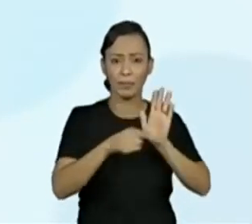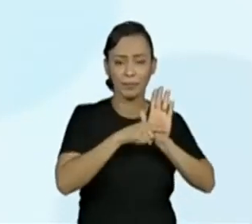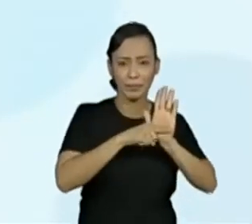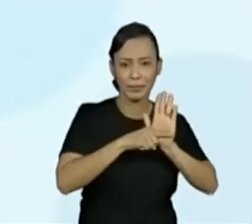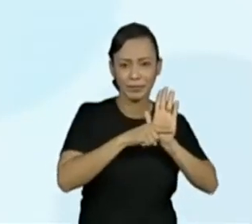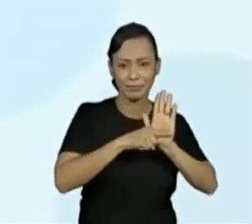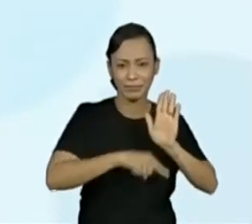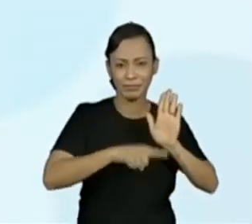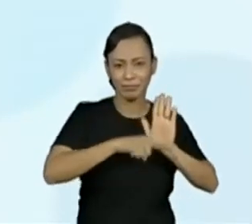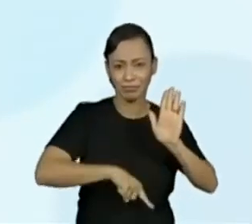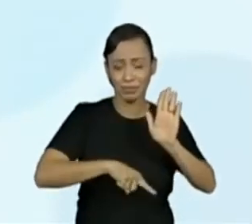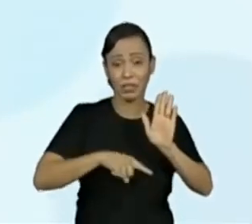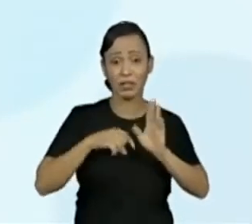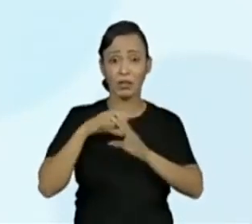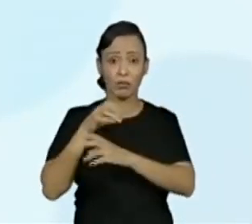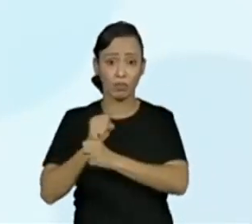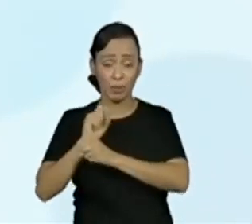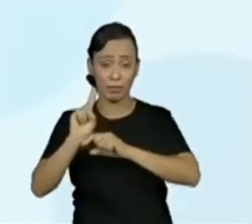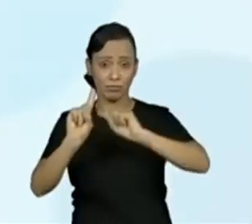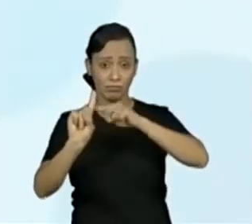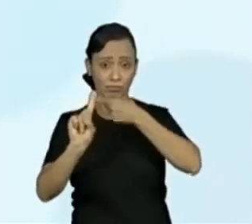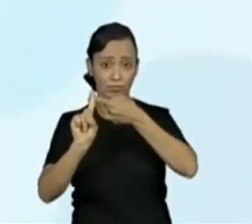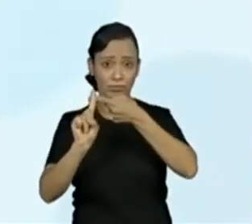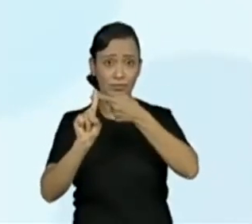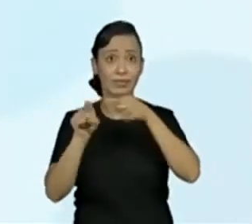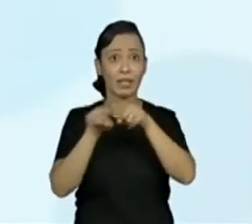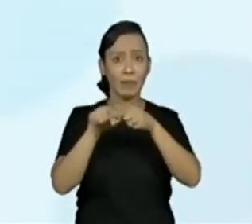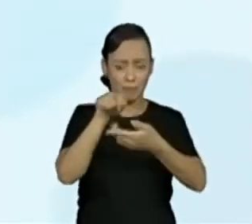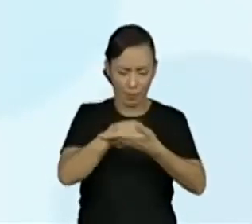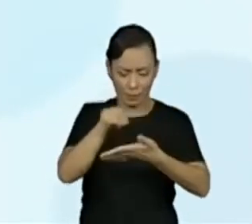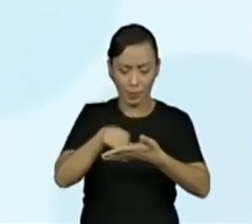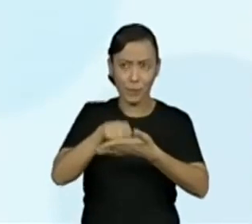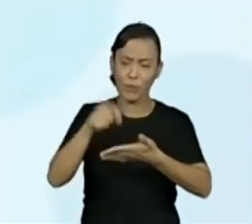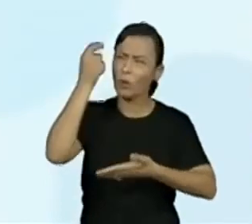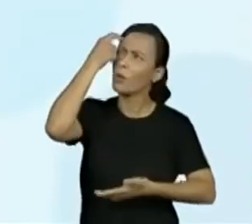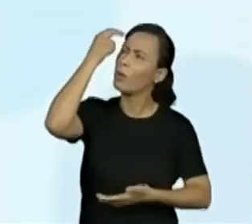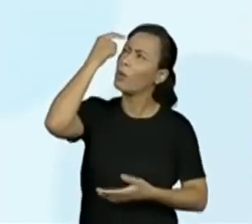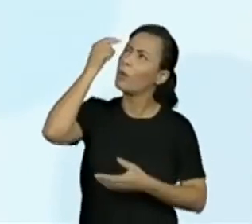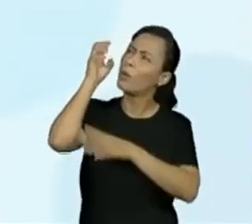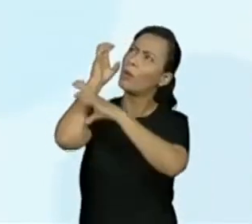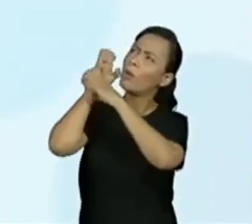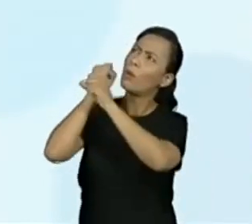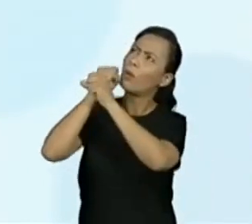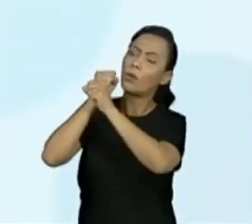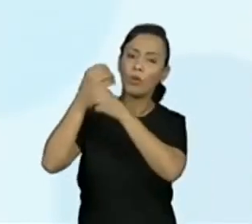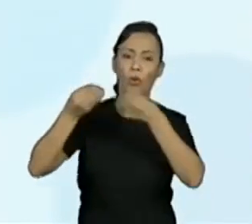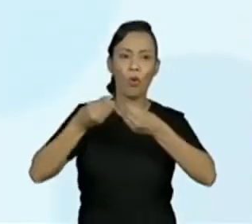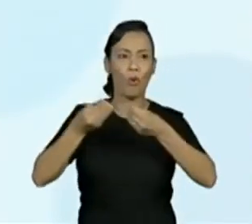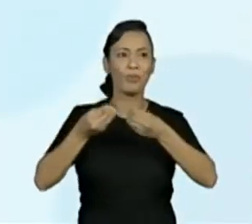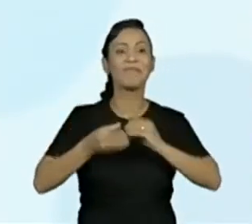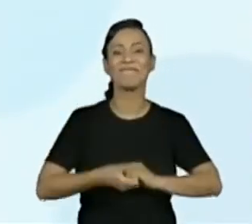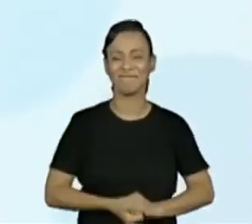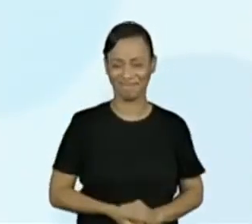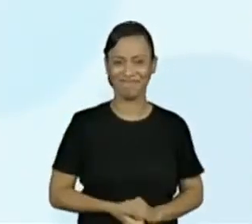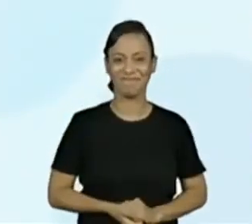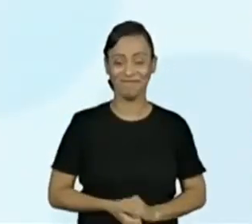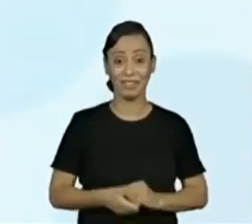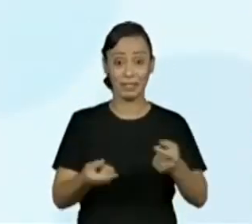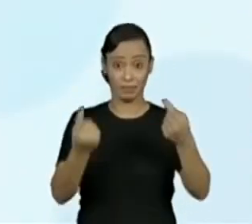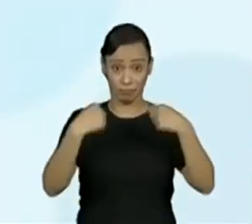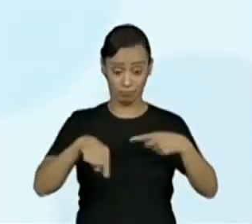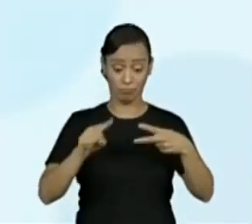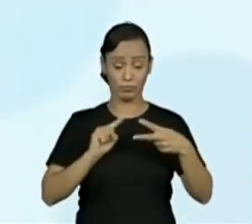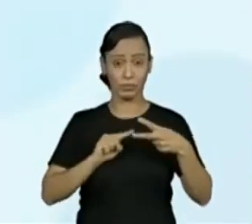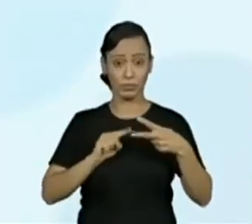procedimentos de cálculos mentais, escritos e para resolução de problemas. E aí, a gente tem a